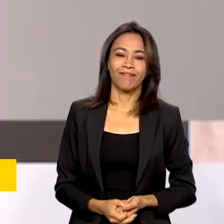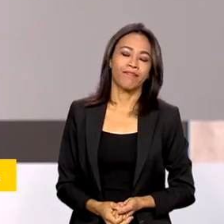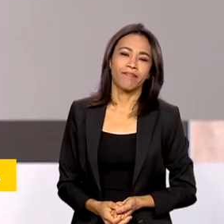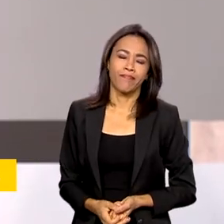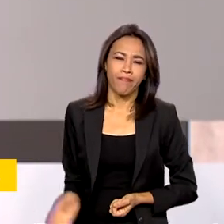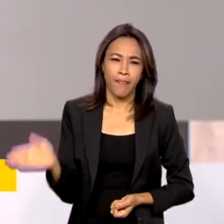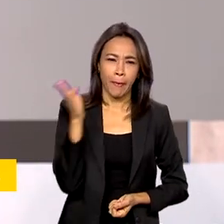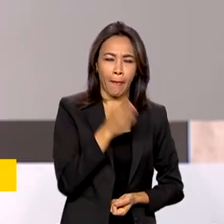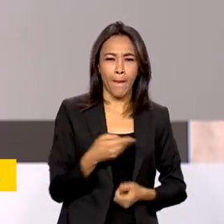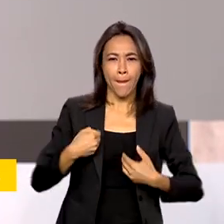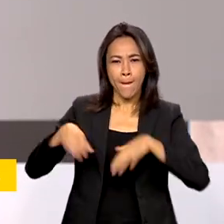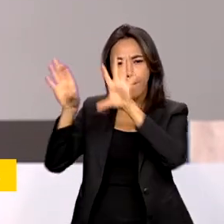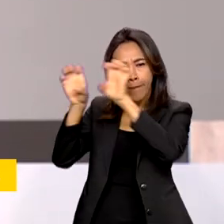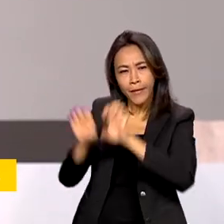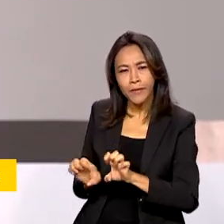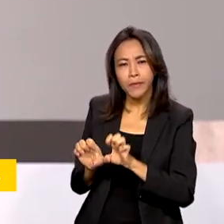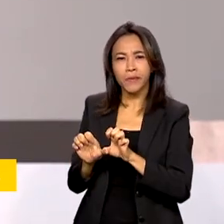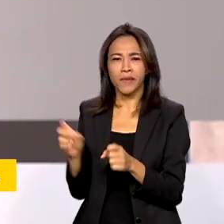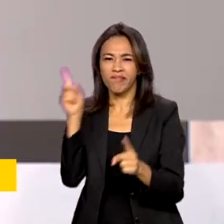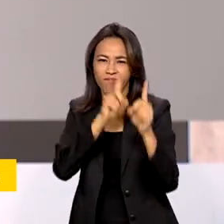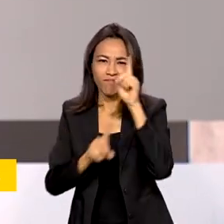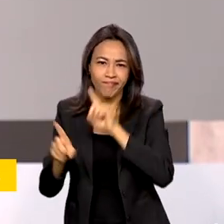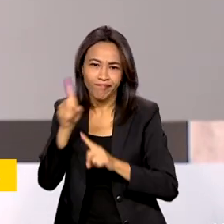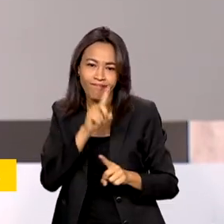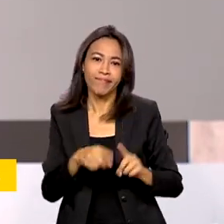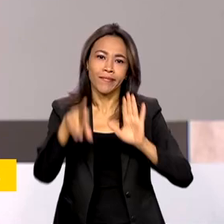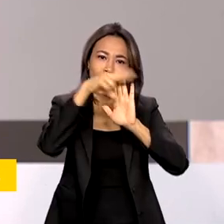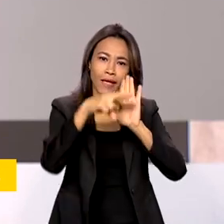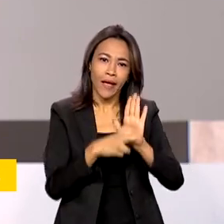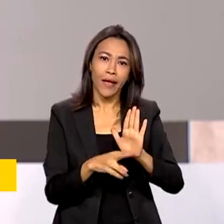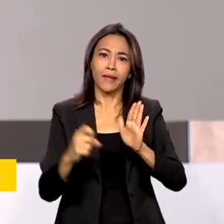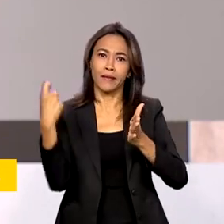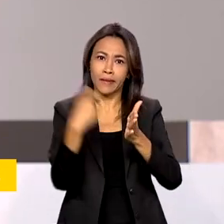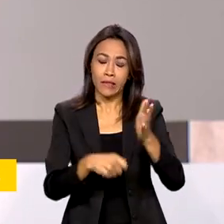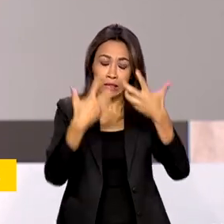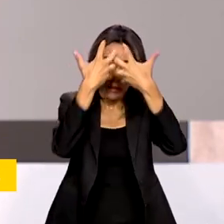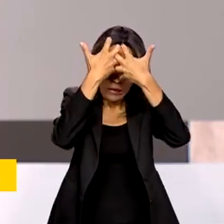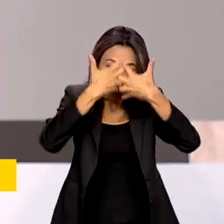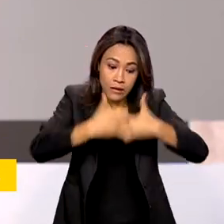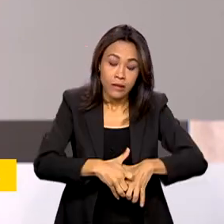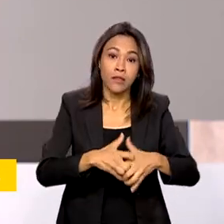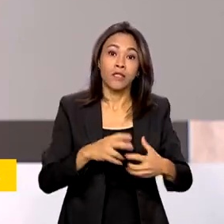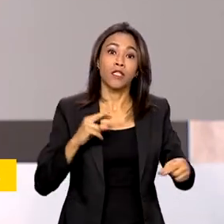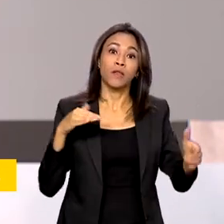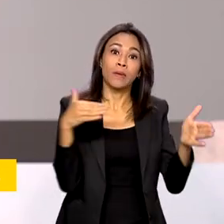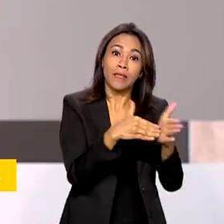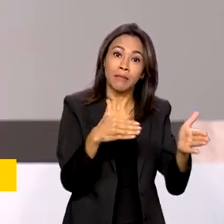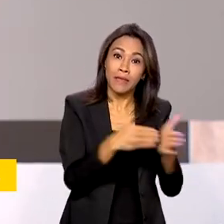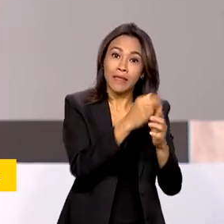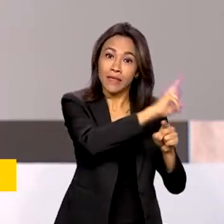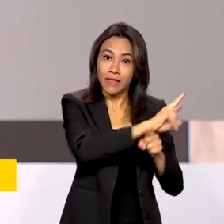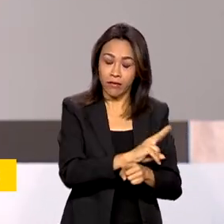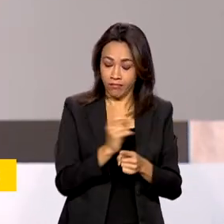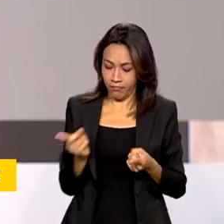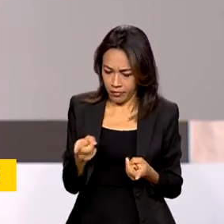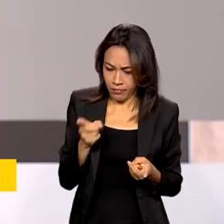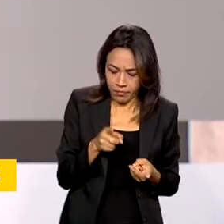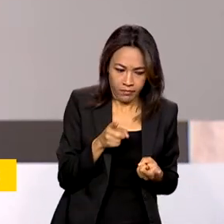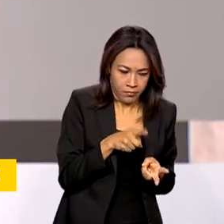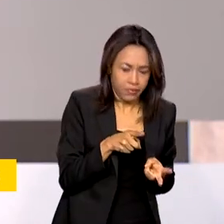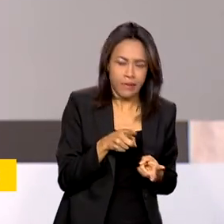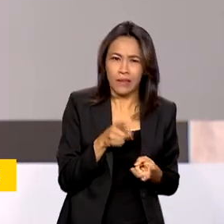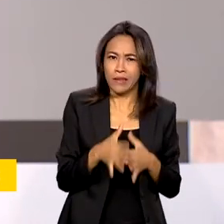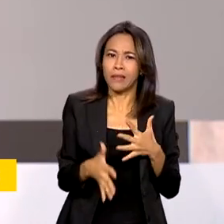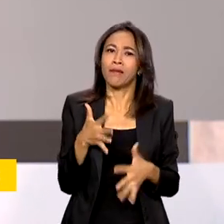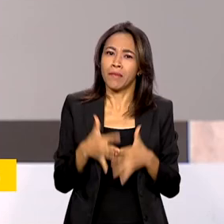Infraestrutura precária, sistema tributário complexo e crédito restrito Esses são alguns gargalos que atrapalham a